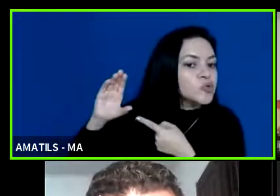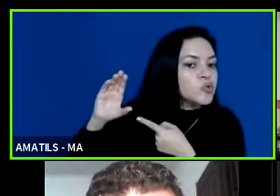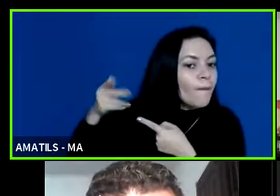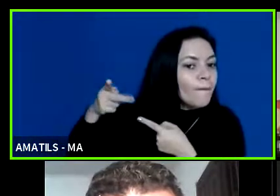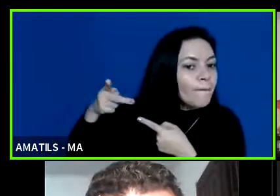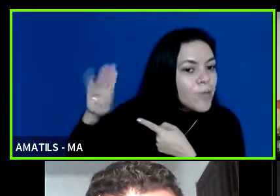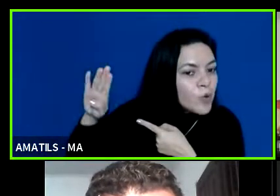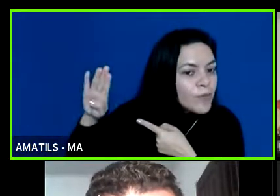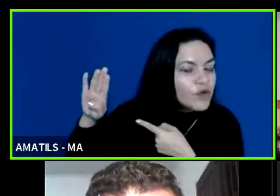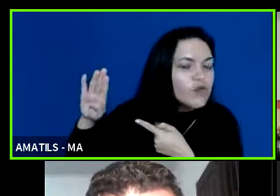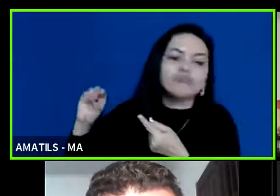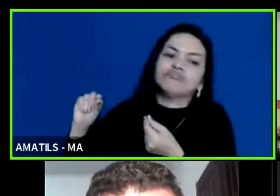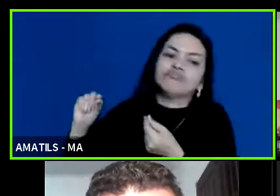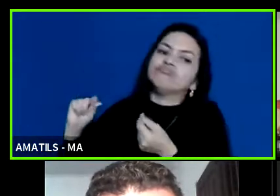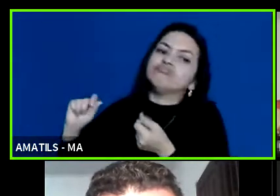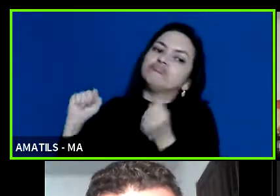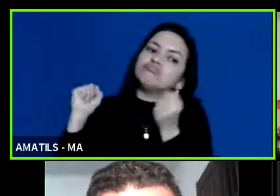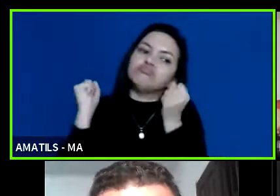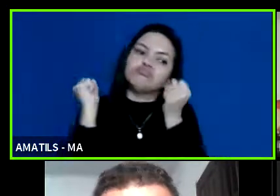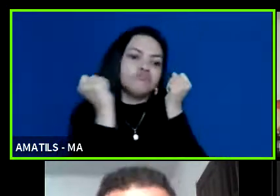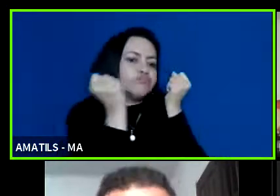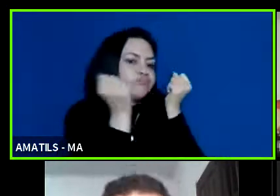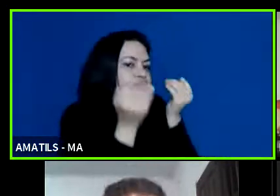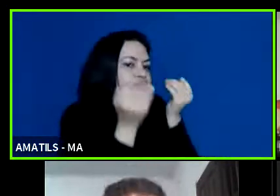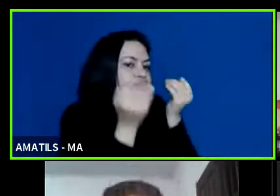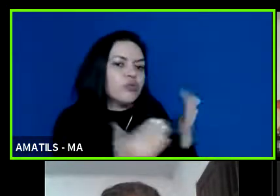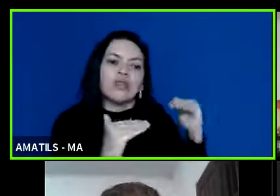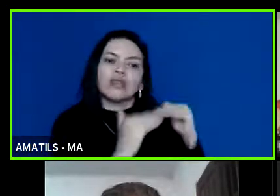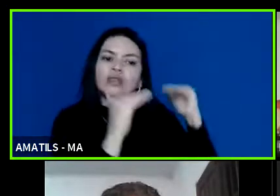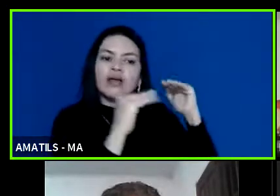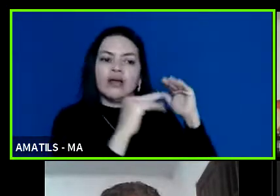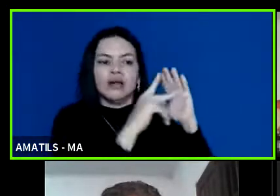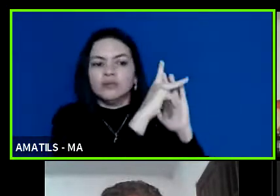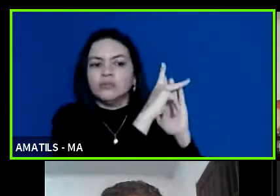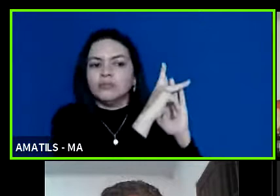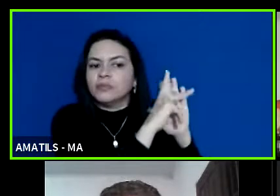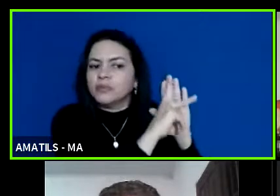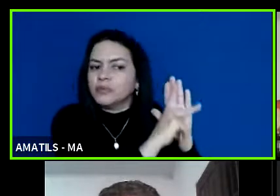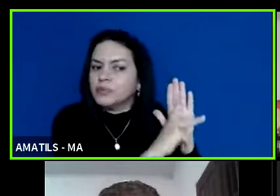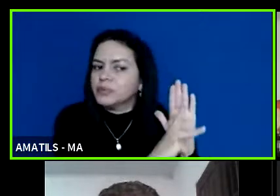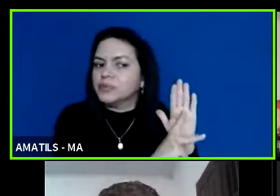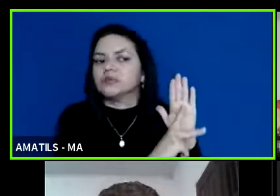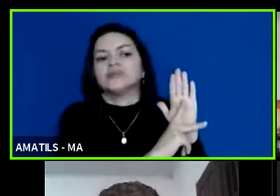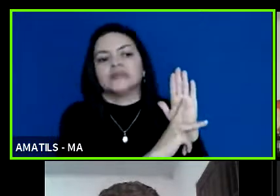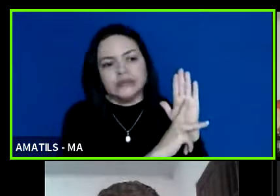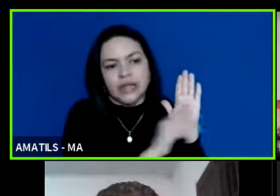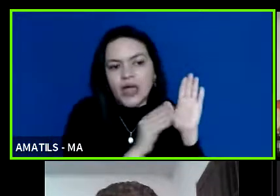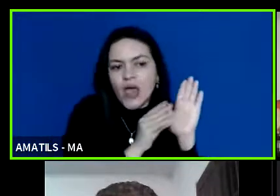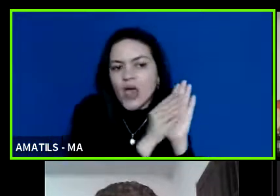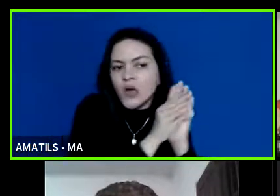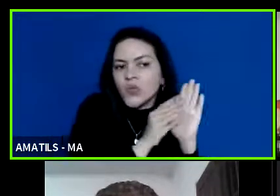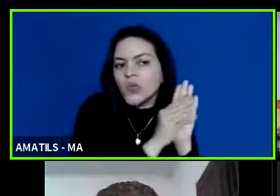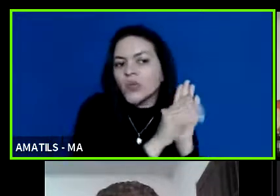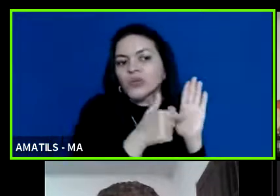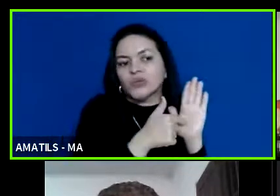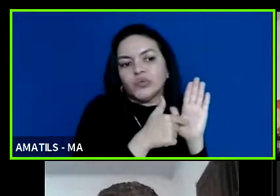aquilo que recebem como recursos federais